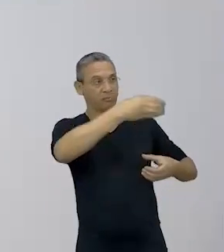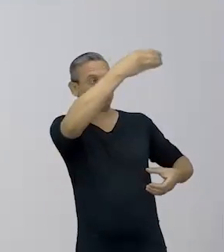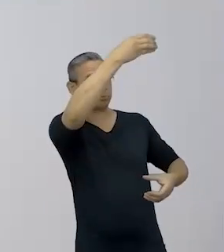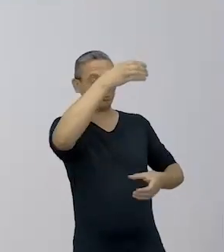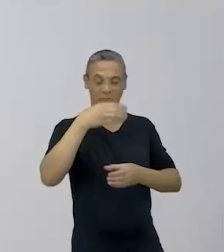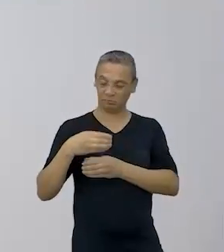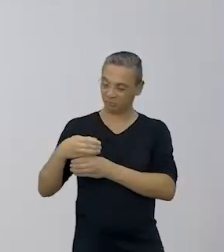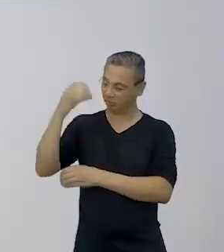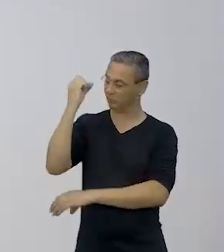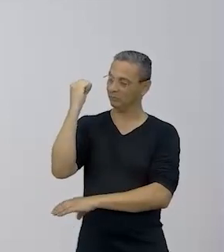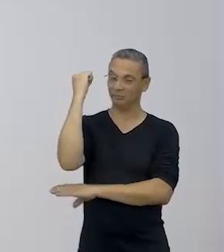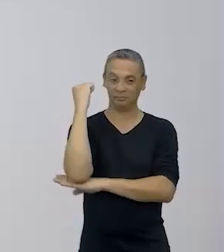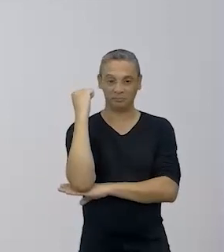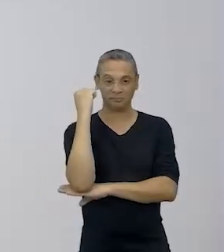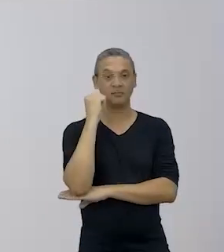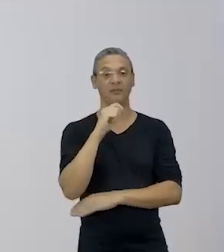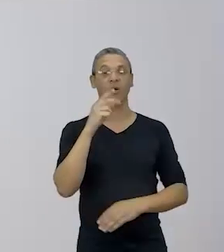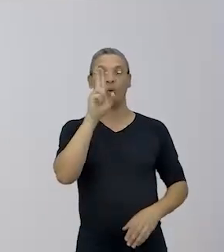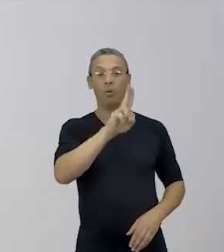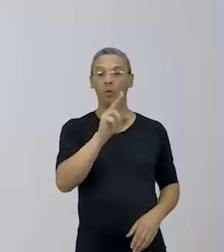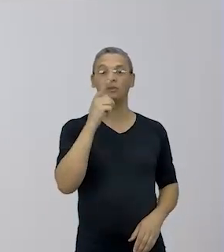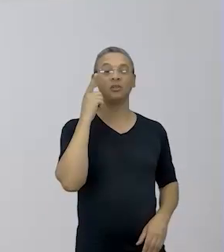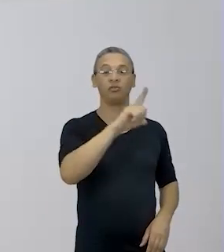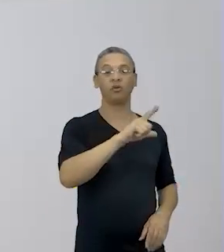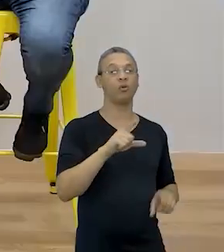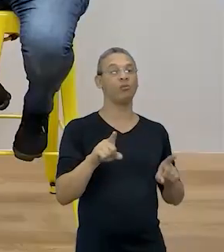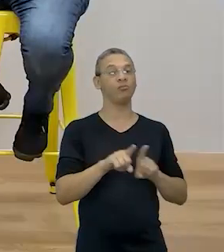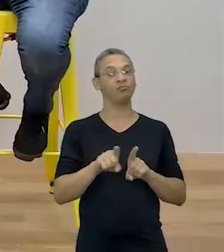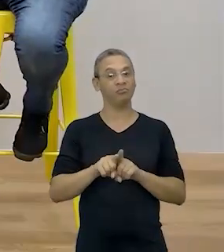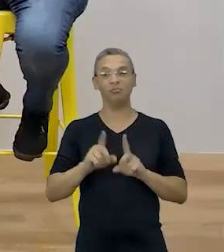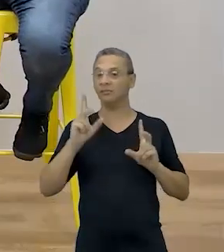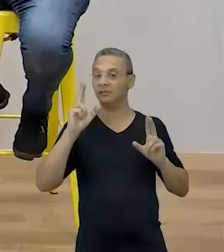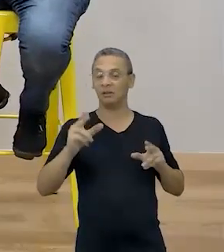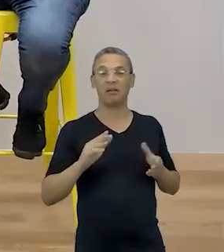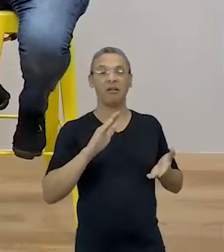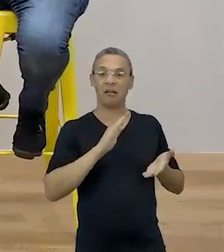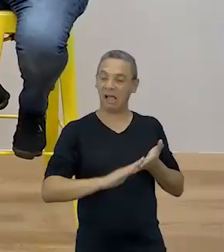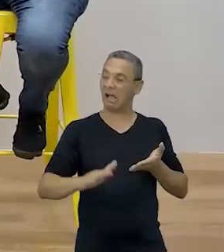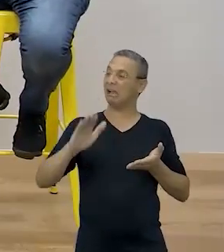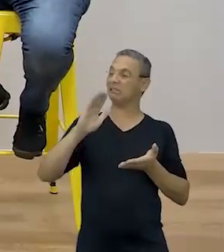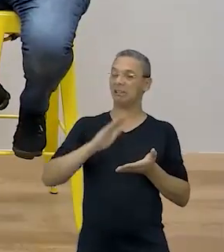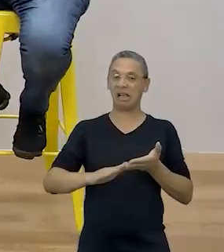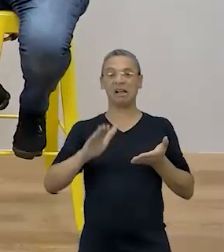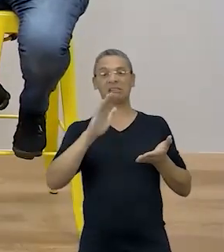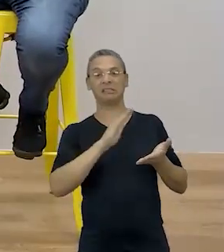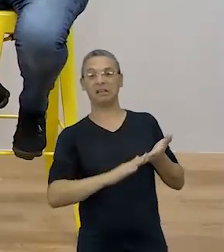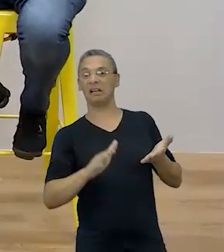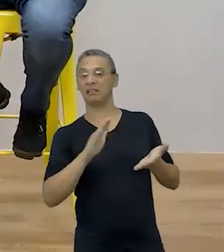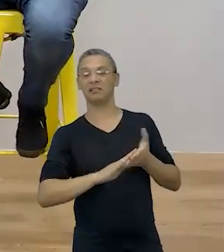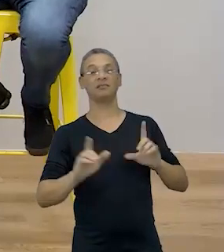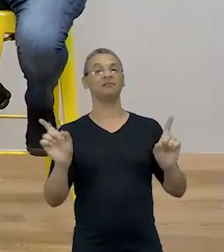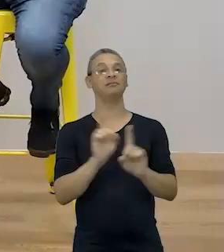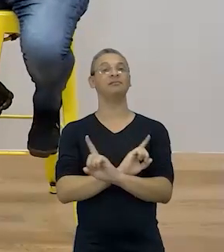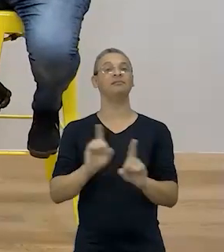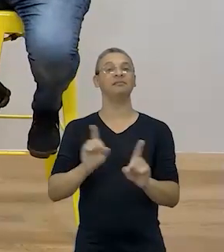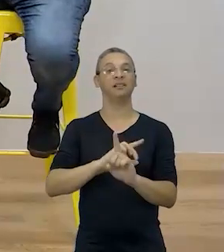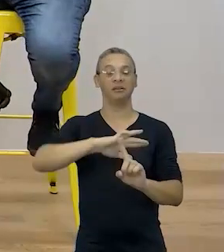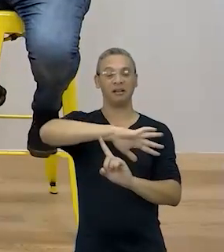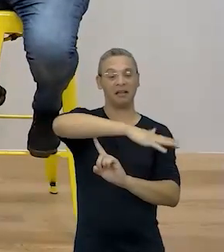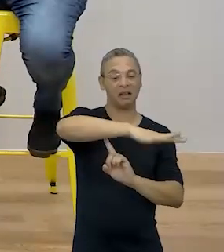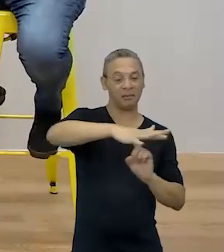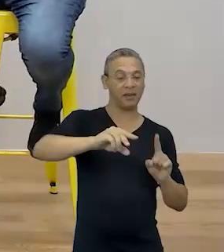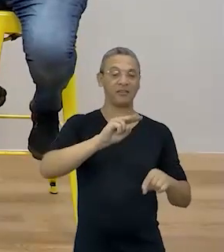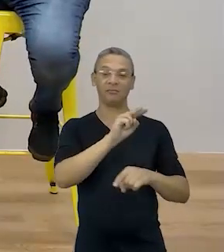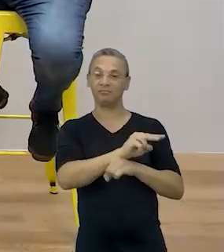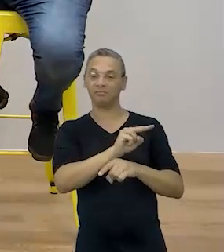e sei lá, ele está reutilizando essa madeira também. Então, ele não vai ficar gastando, retirando do meio ambiente essa madeira para